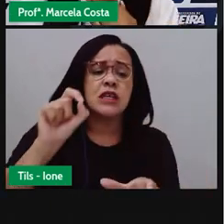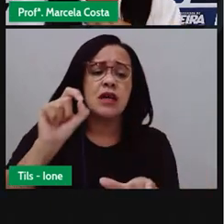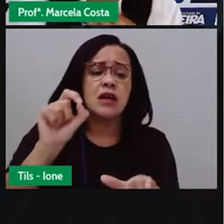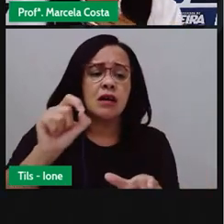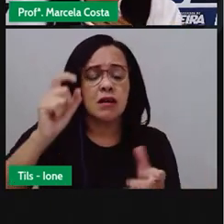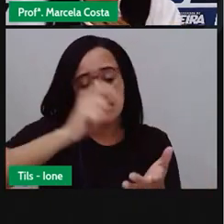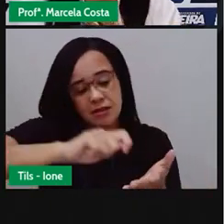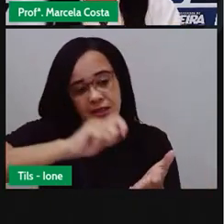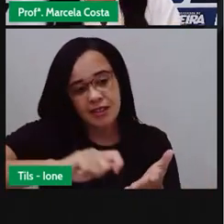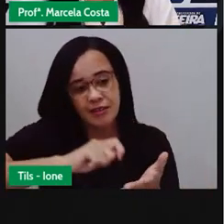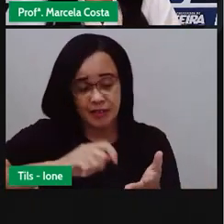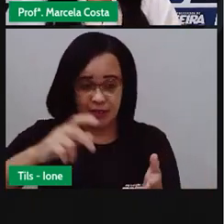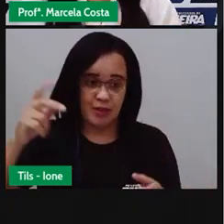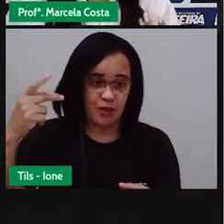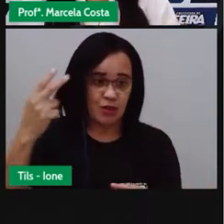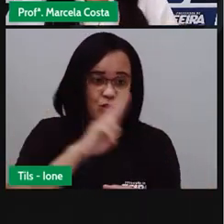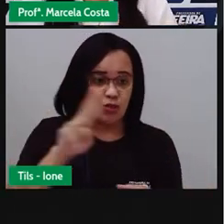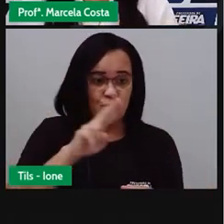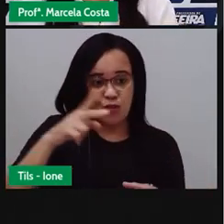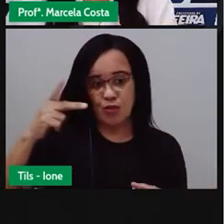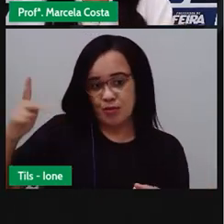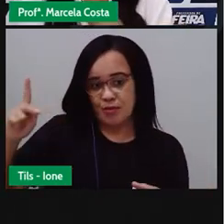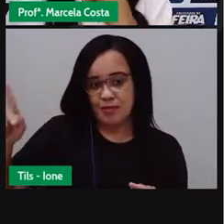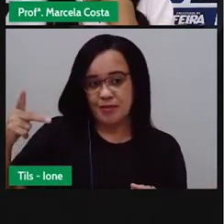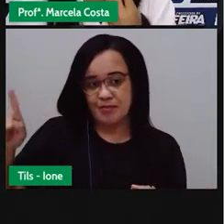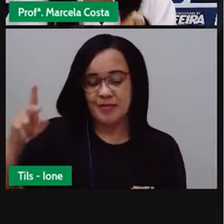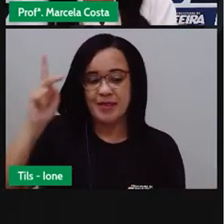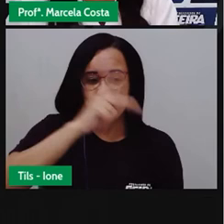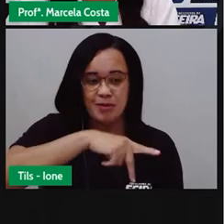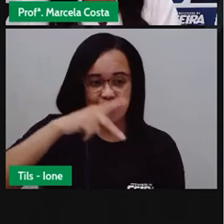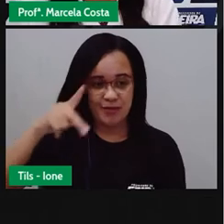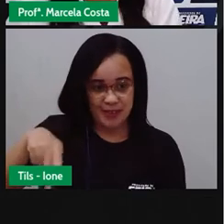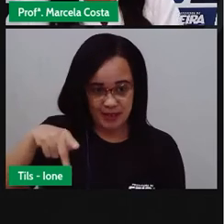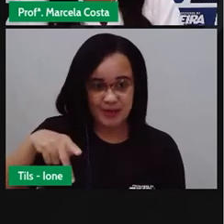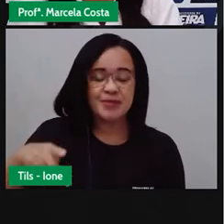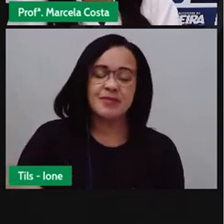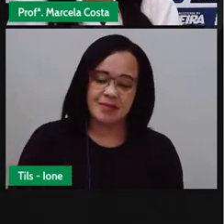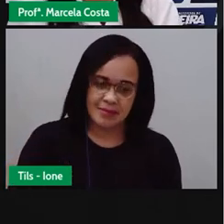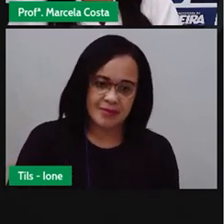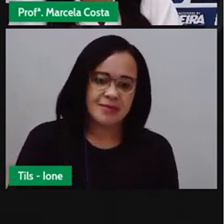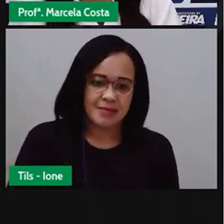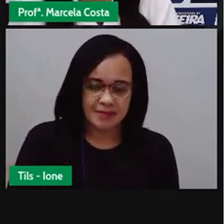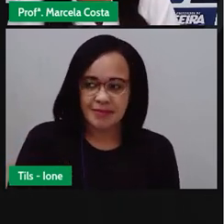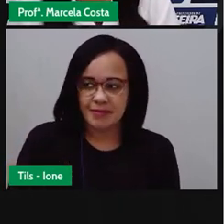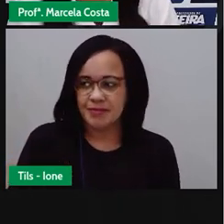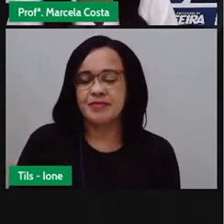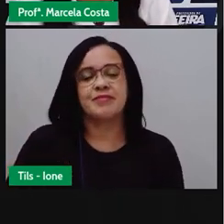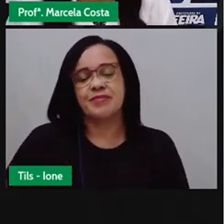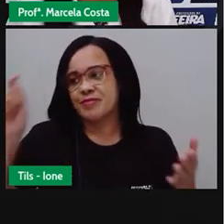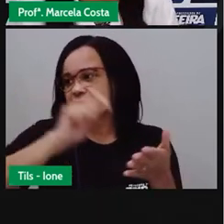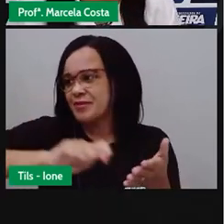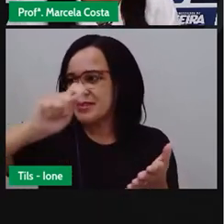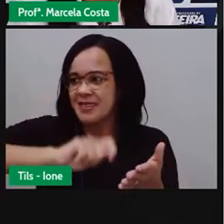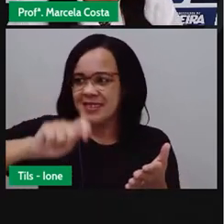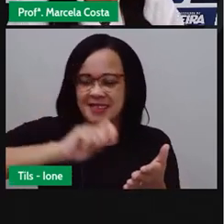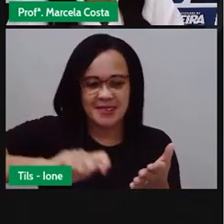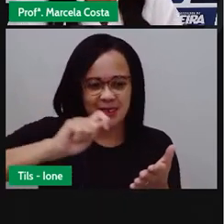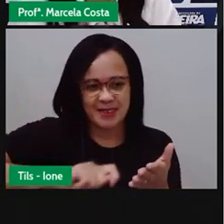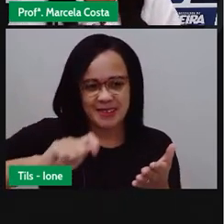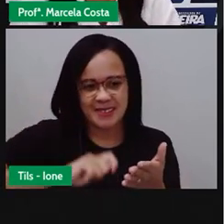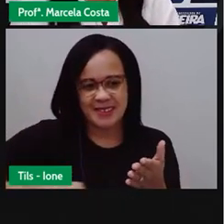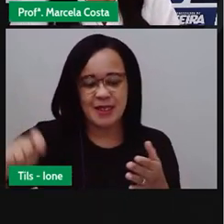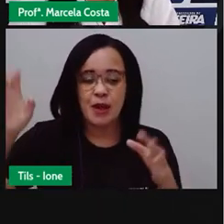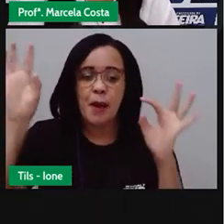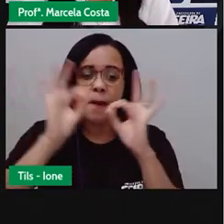Eu coloquei o meu nome porque eu vou convidar, né? Vou aqui escrever um convite para um familiar, para